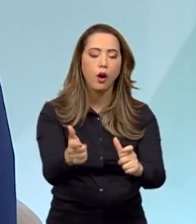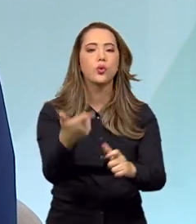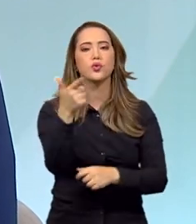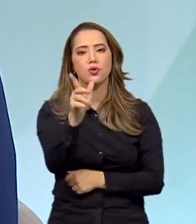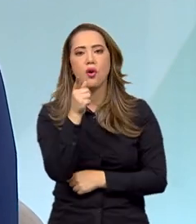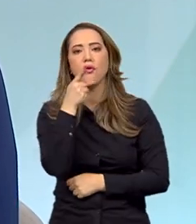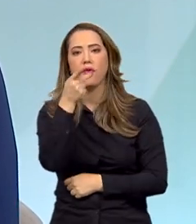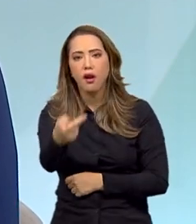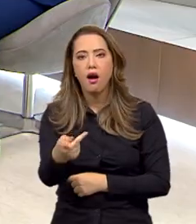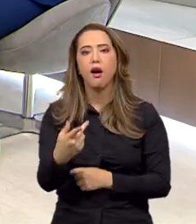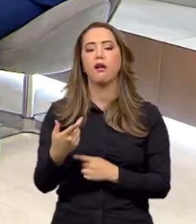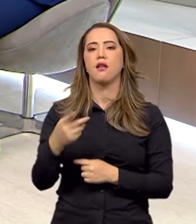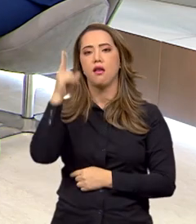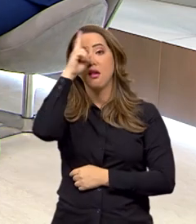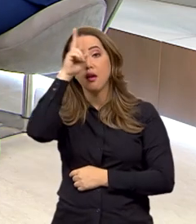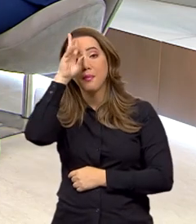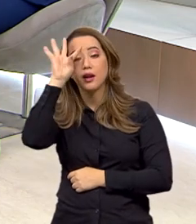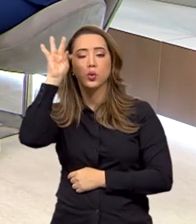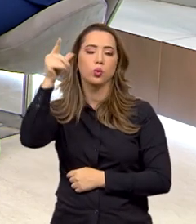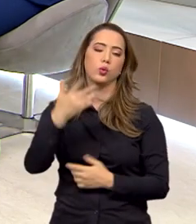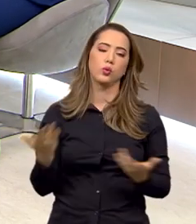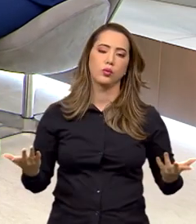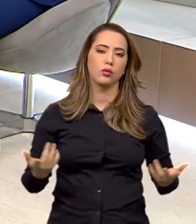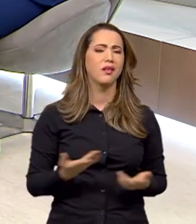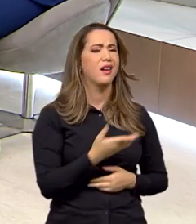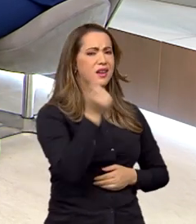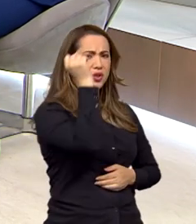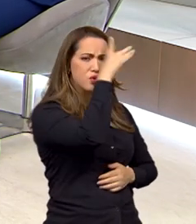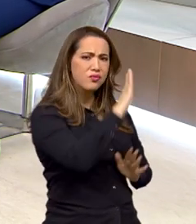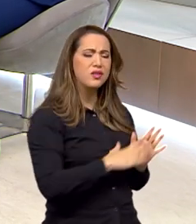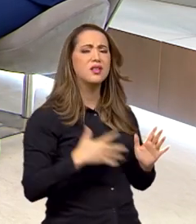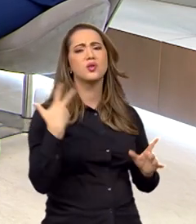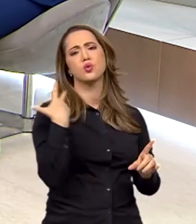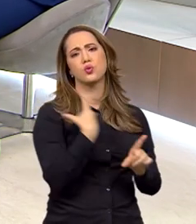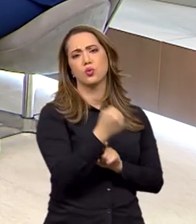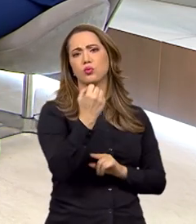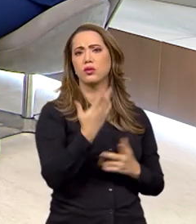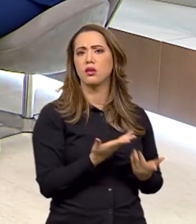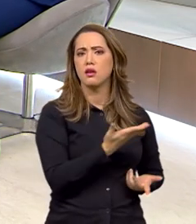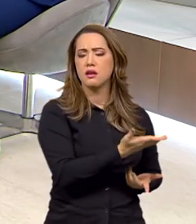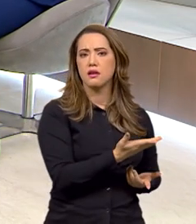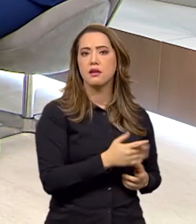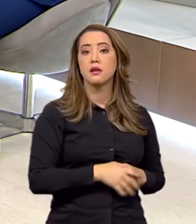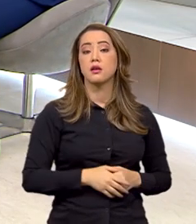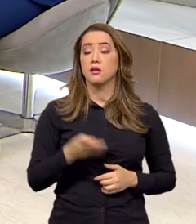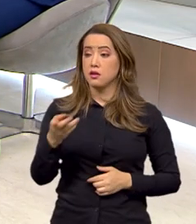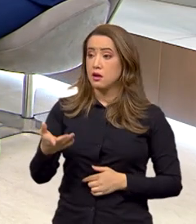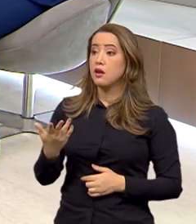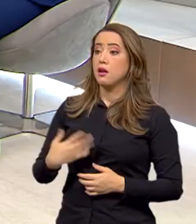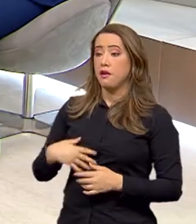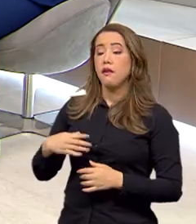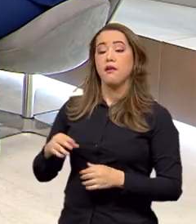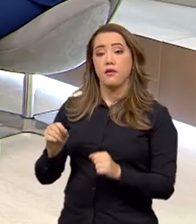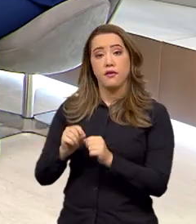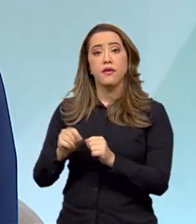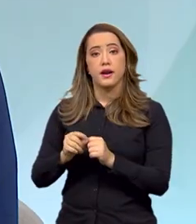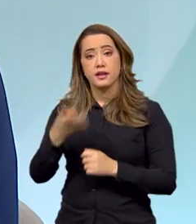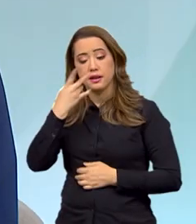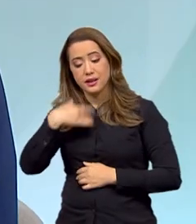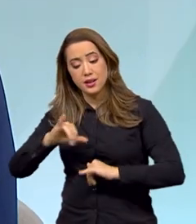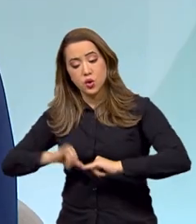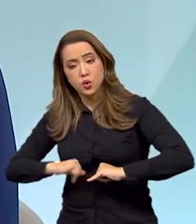por esses espaços. É muito mais difícil ela superar isso. É muito mais difícil, é uma forma de revitimizar, é outra violência